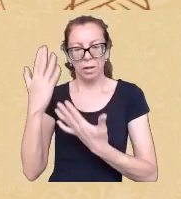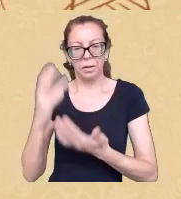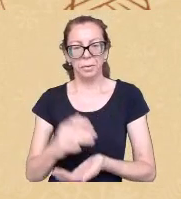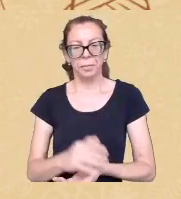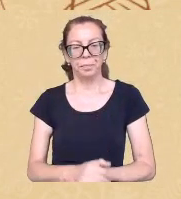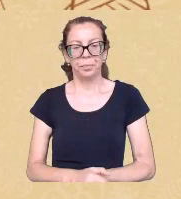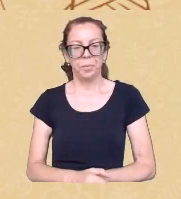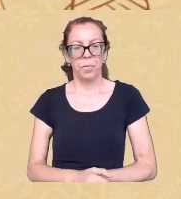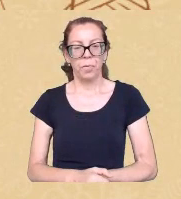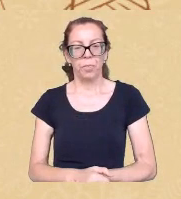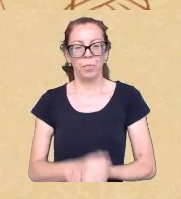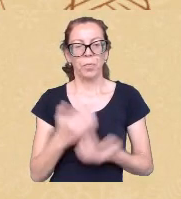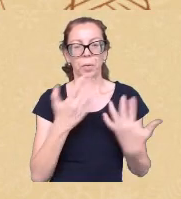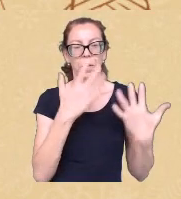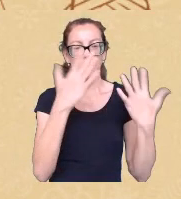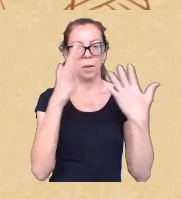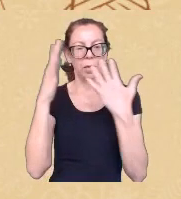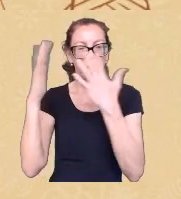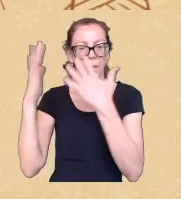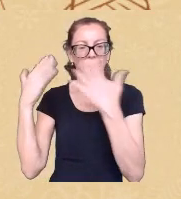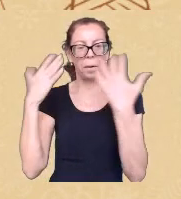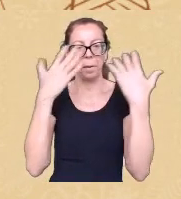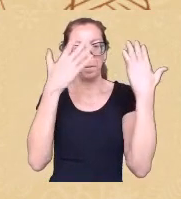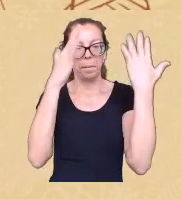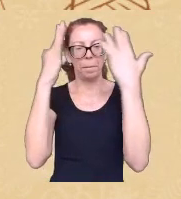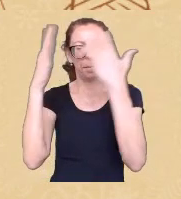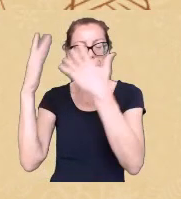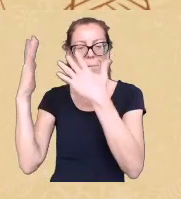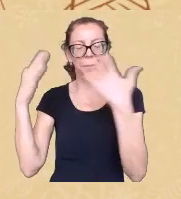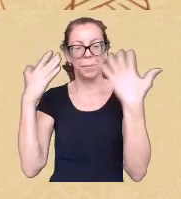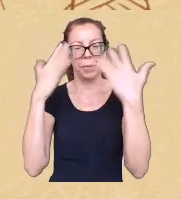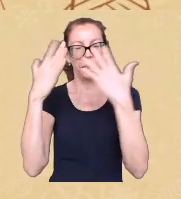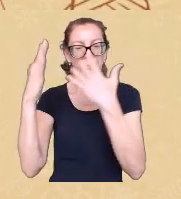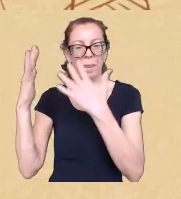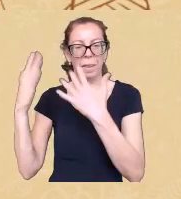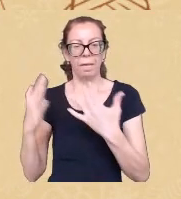muito obrigada Julinha é que eu